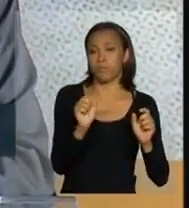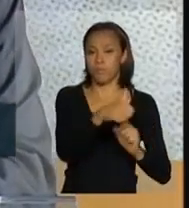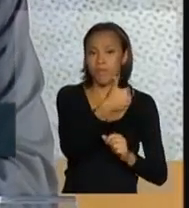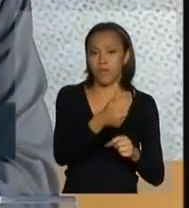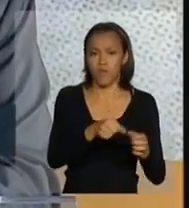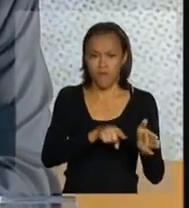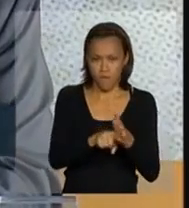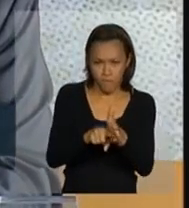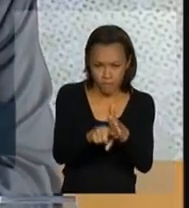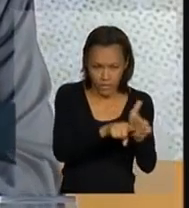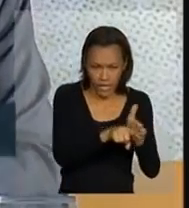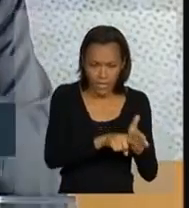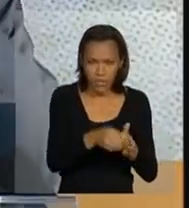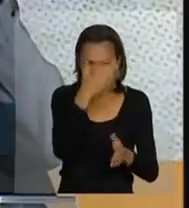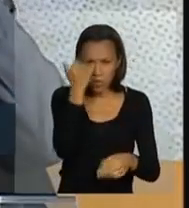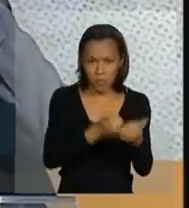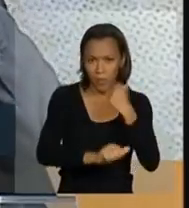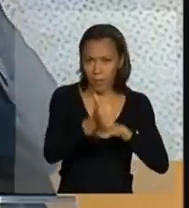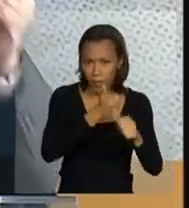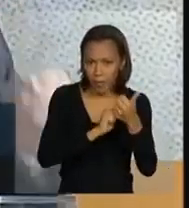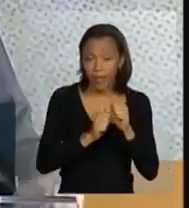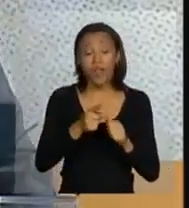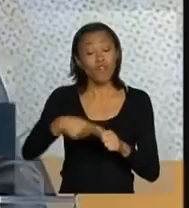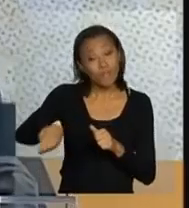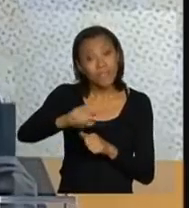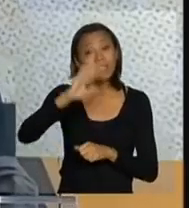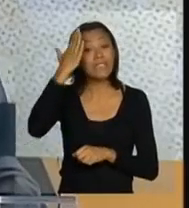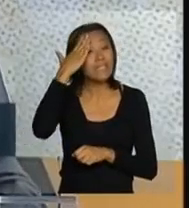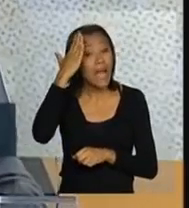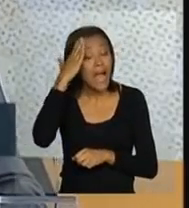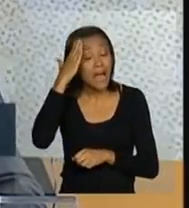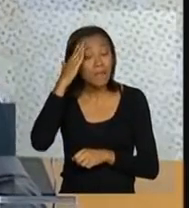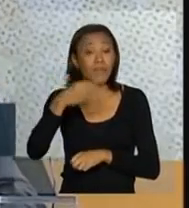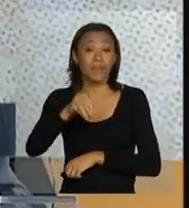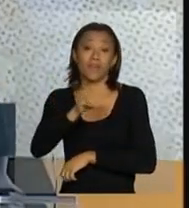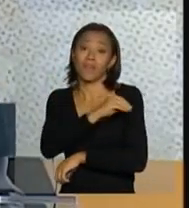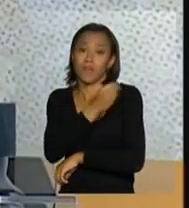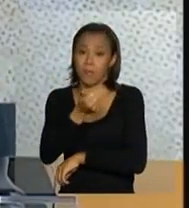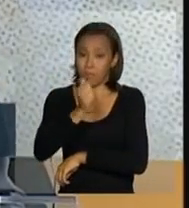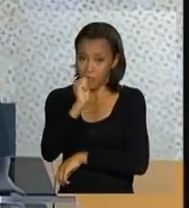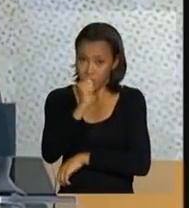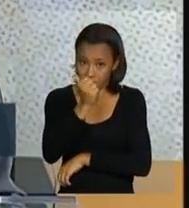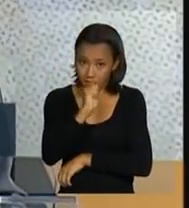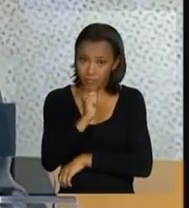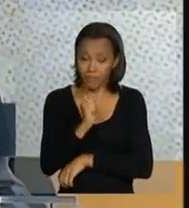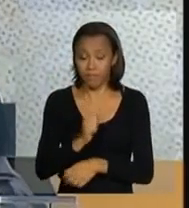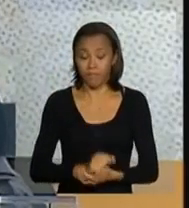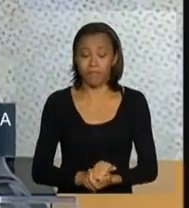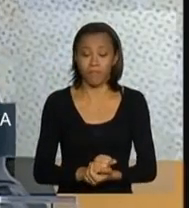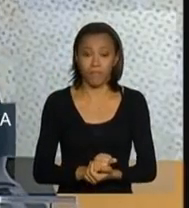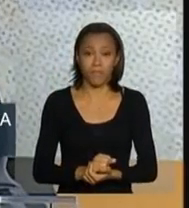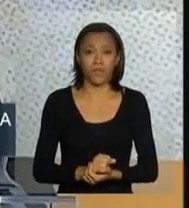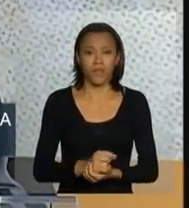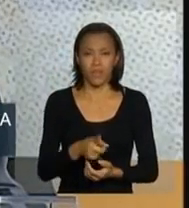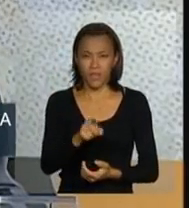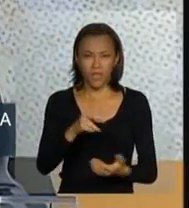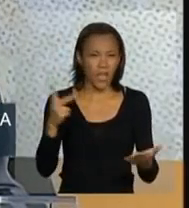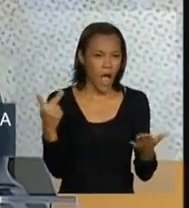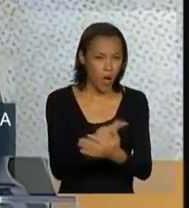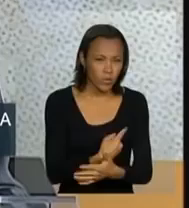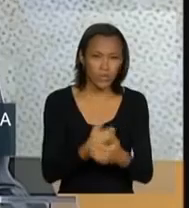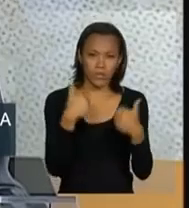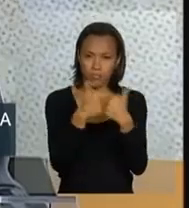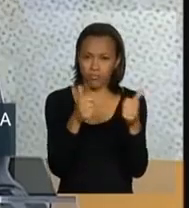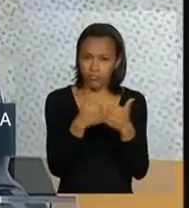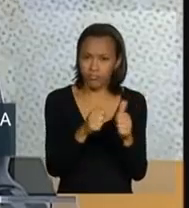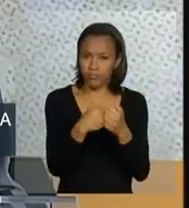da alcoolemia. Todos os senhores sabem que o álcool, em relação aos acidentes de trânsito,